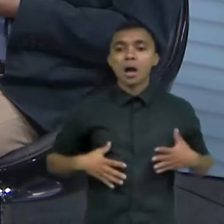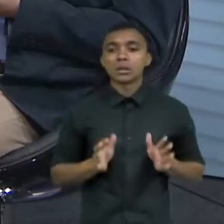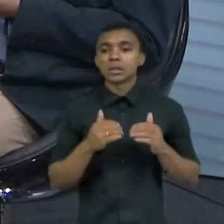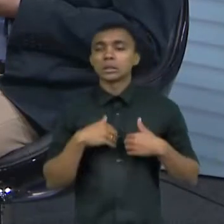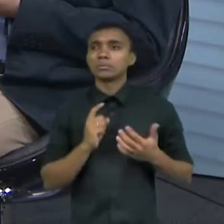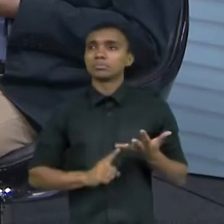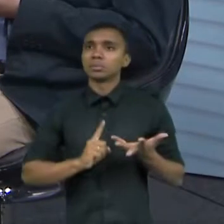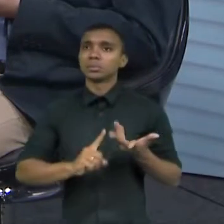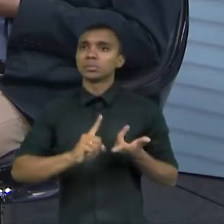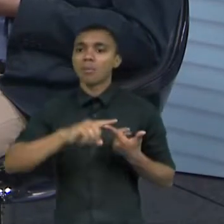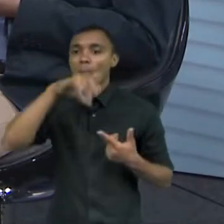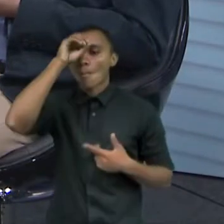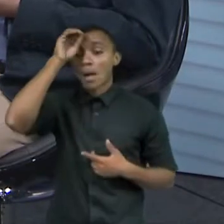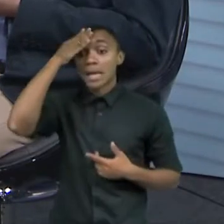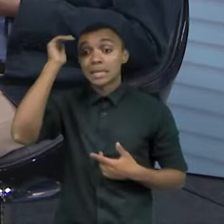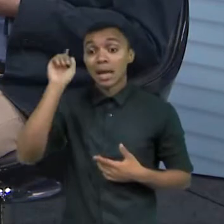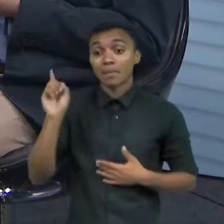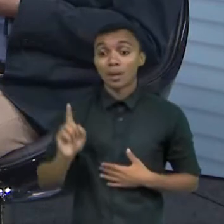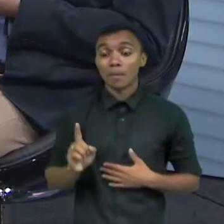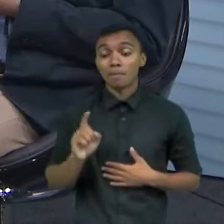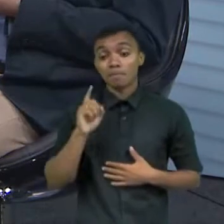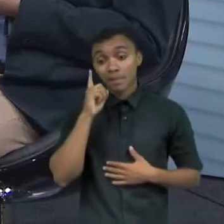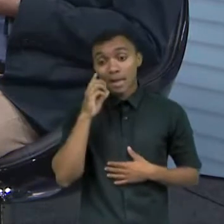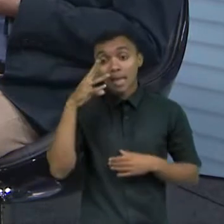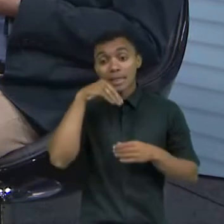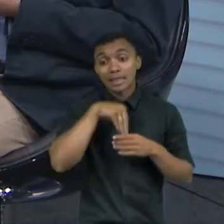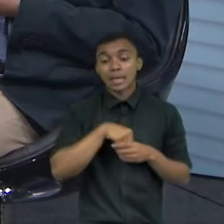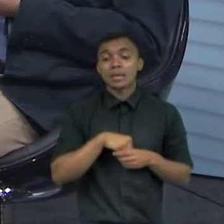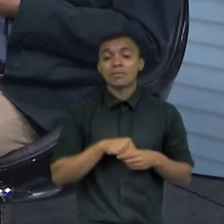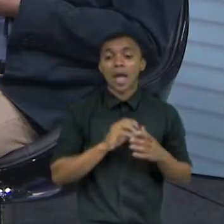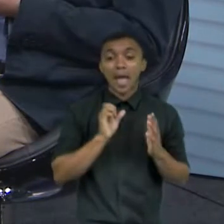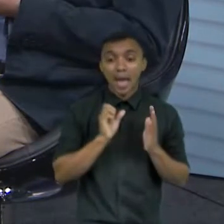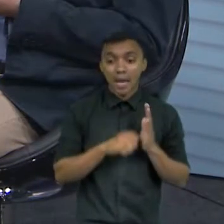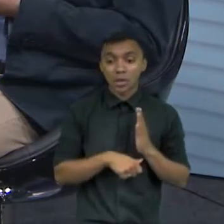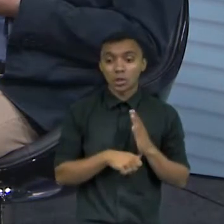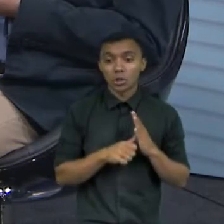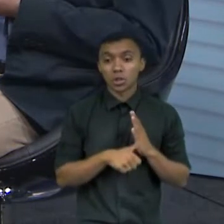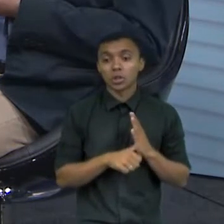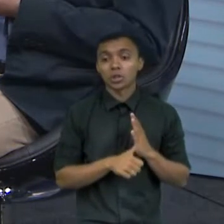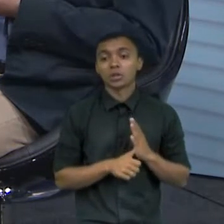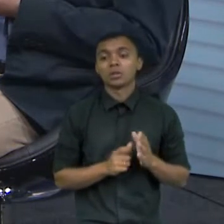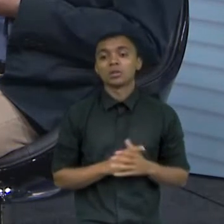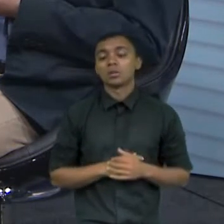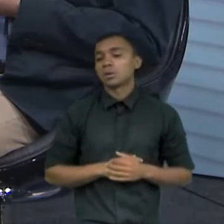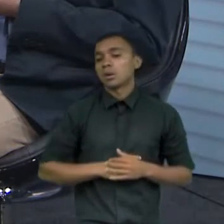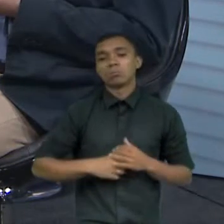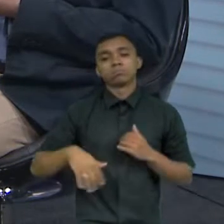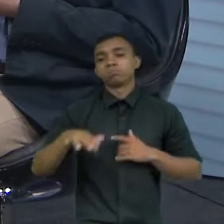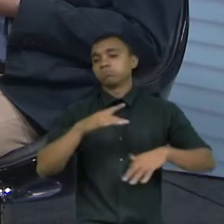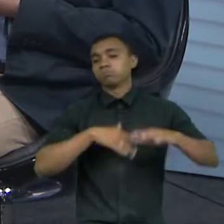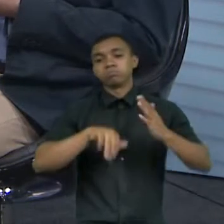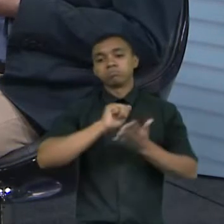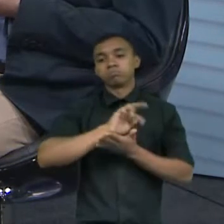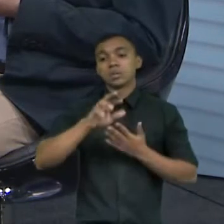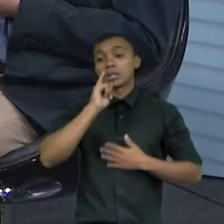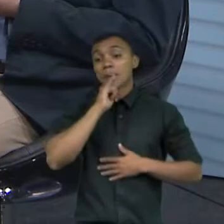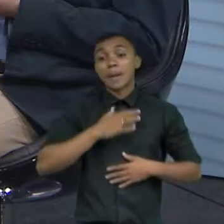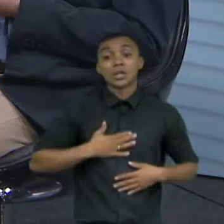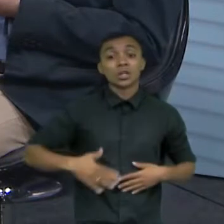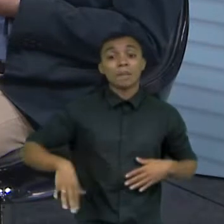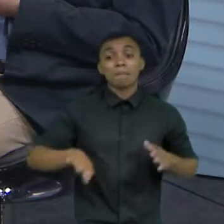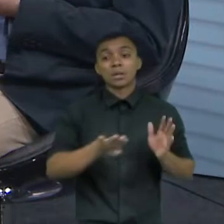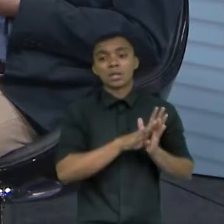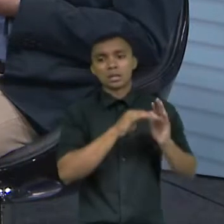e no censo os formulários que chegam até a casa da pessoa eles são aleatórios então muitas vezes se chegar na minha casa eu tenho um